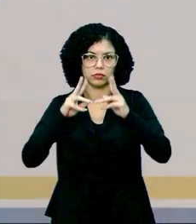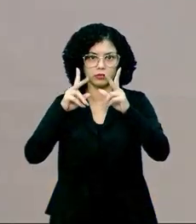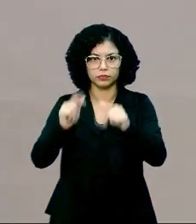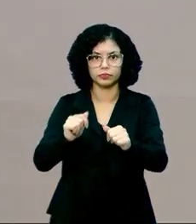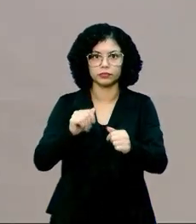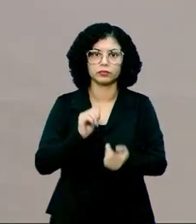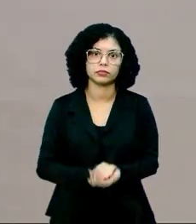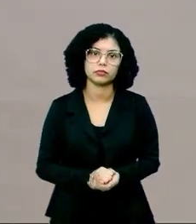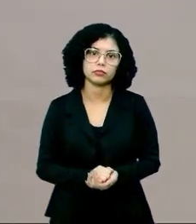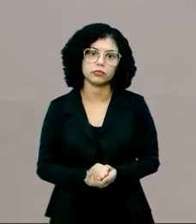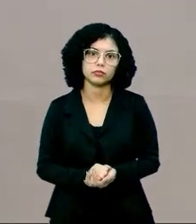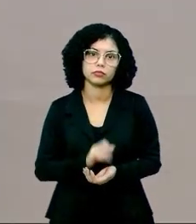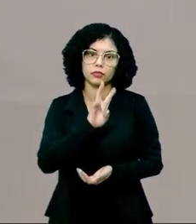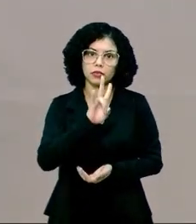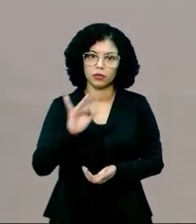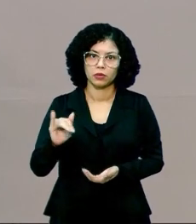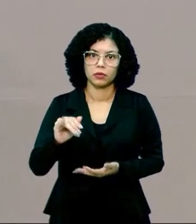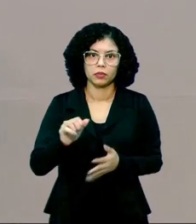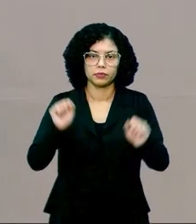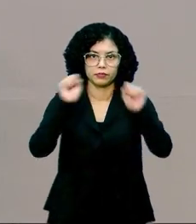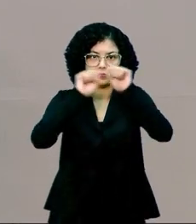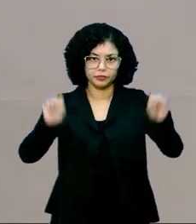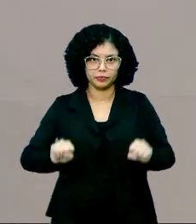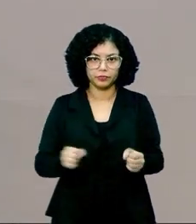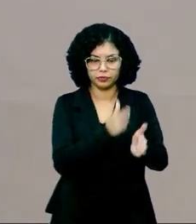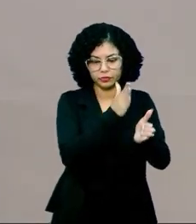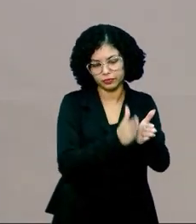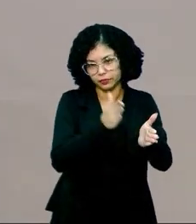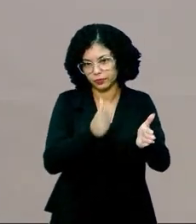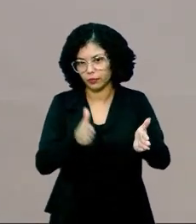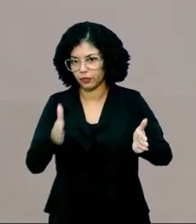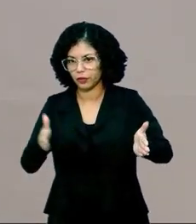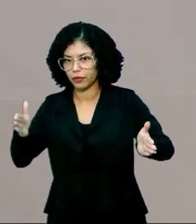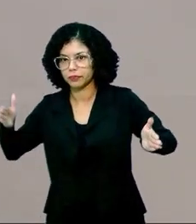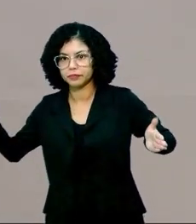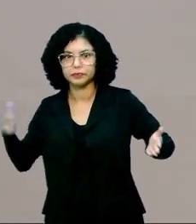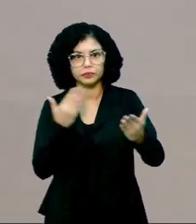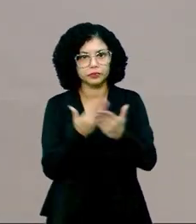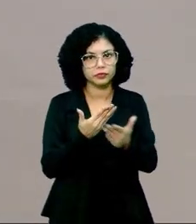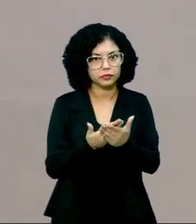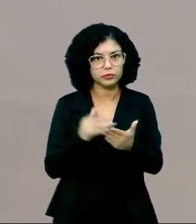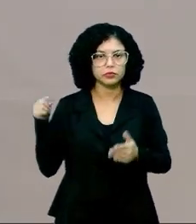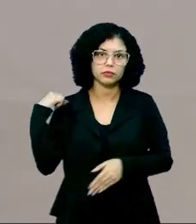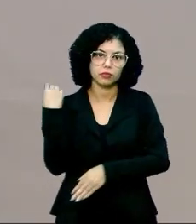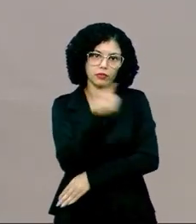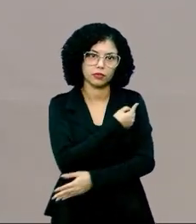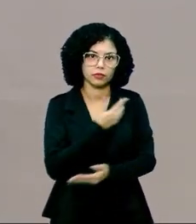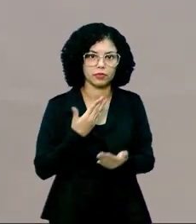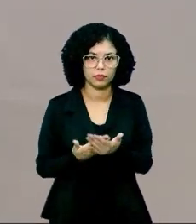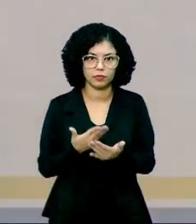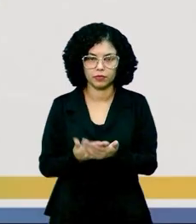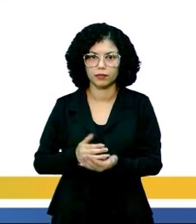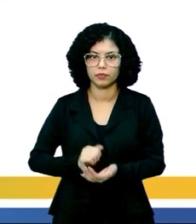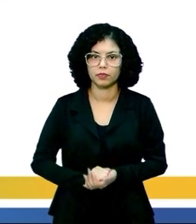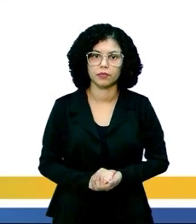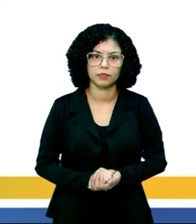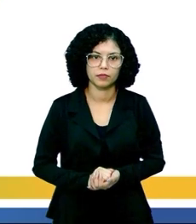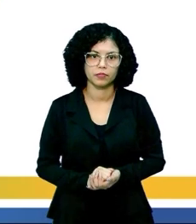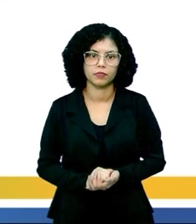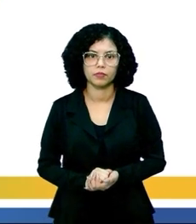Que, aliás, pessoal, vai ser esses sistemas que vamos estudar no decorrer das nossas aulas. Tá certo?